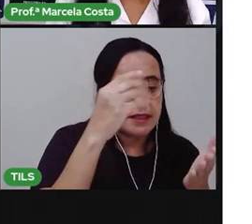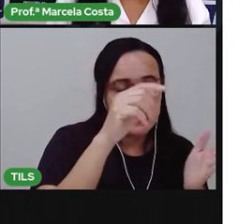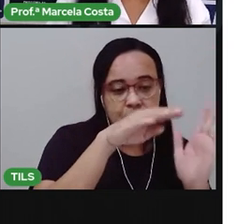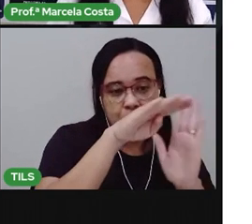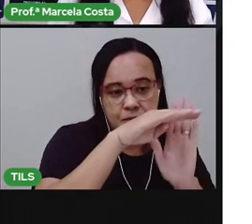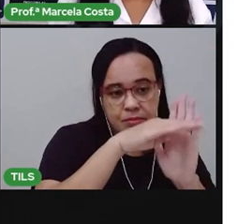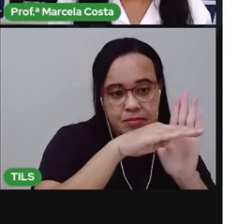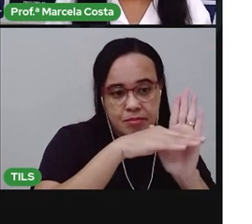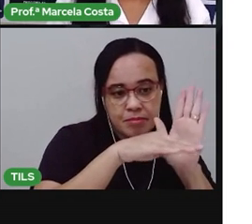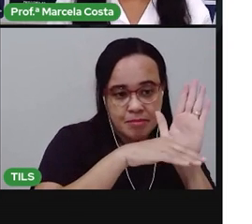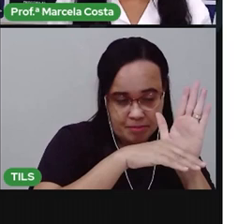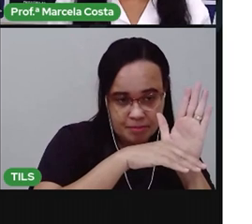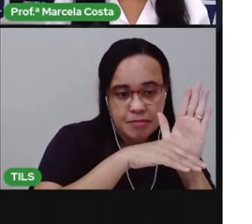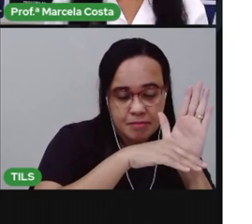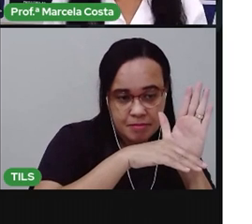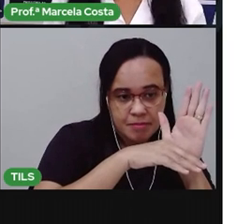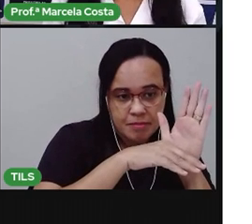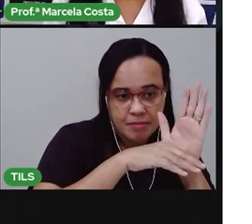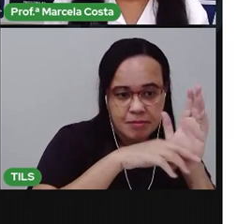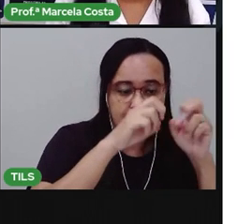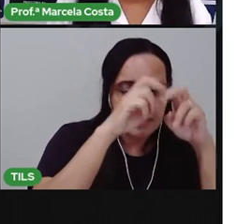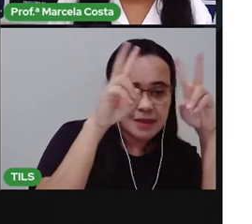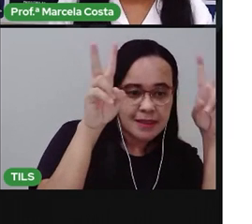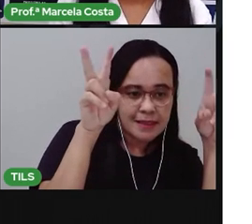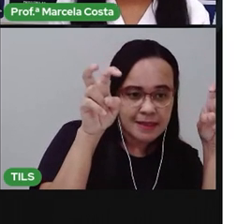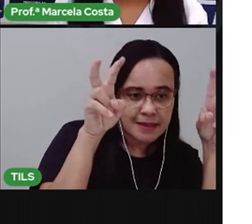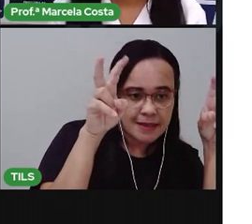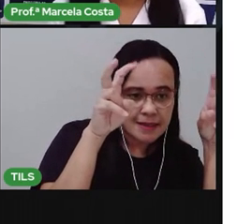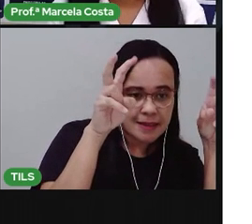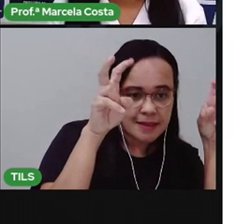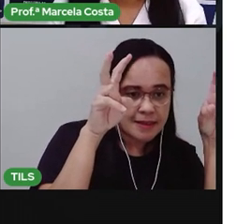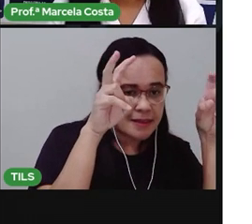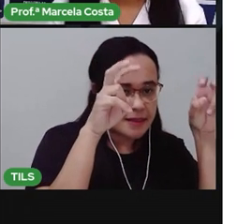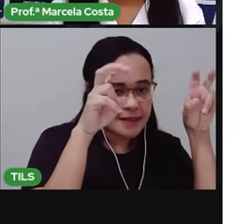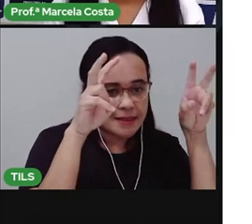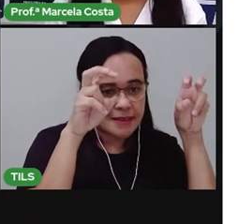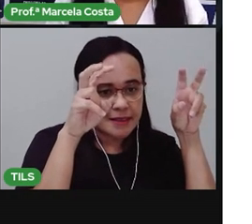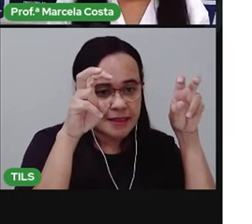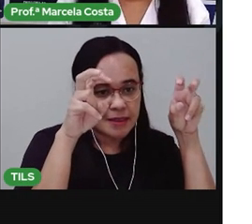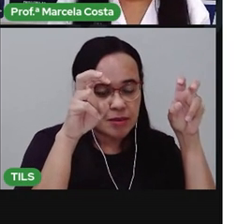O título da lista é atividades diárias das crianças.